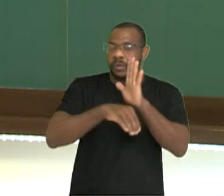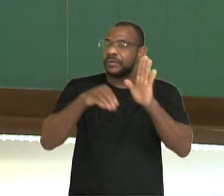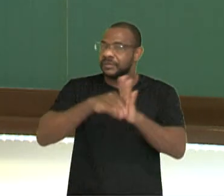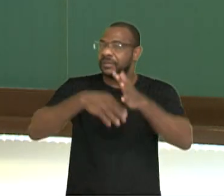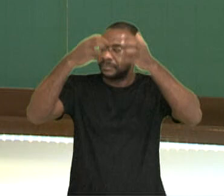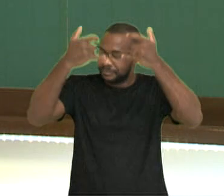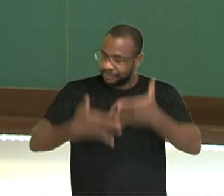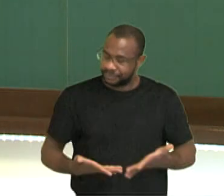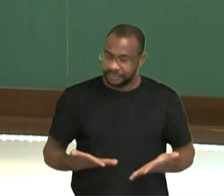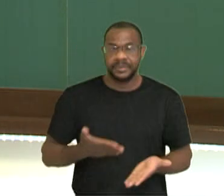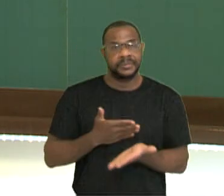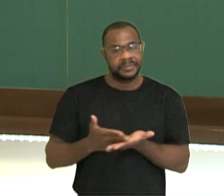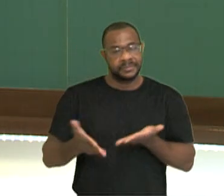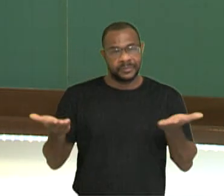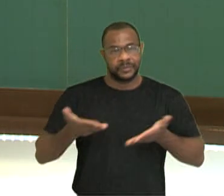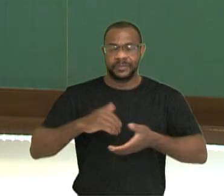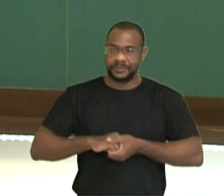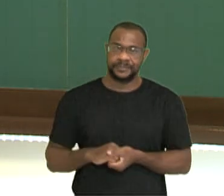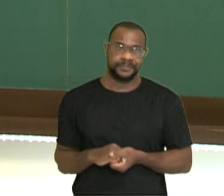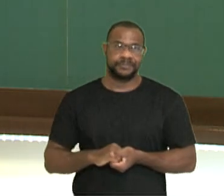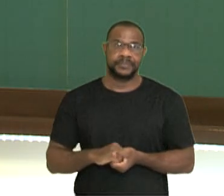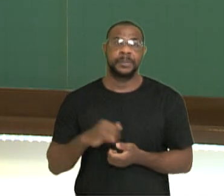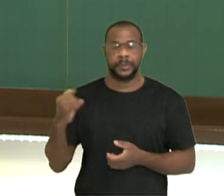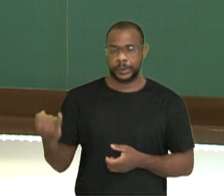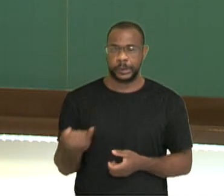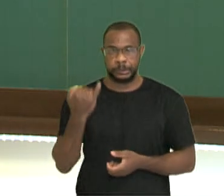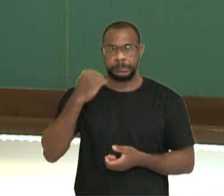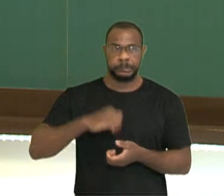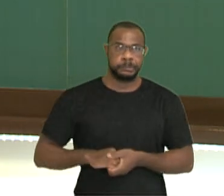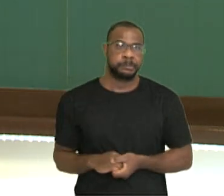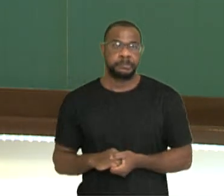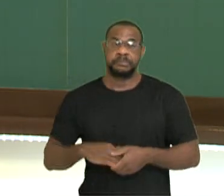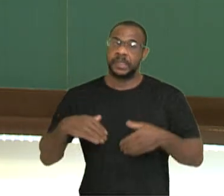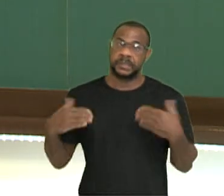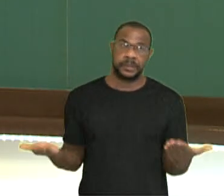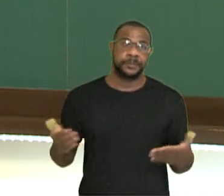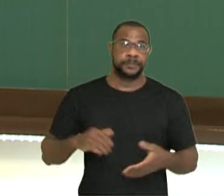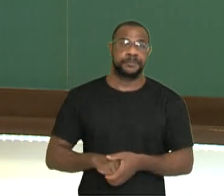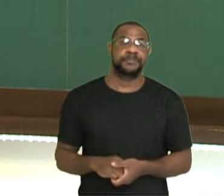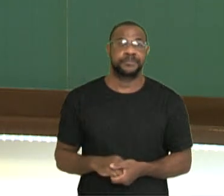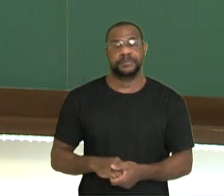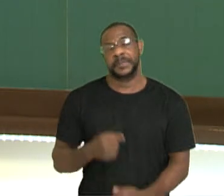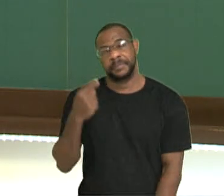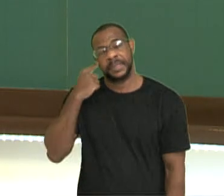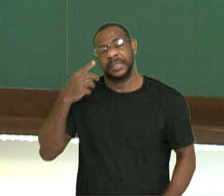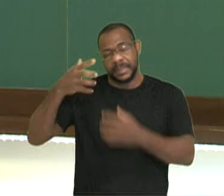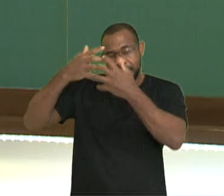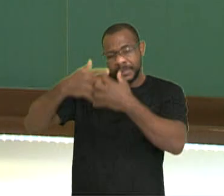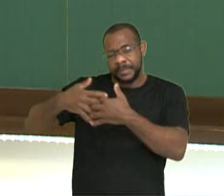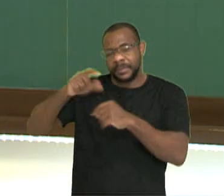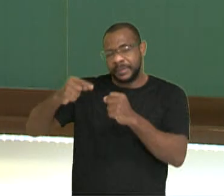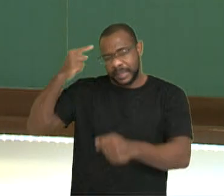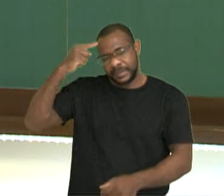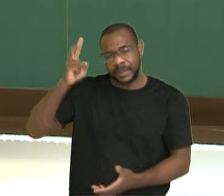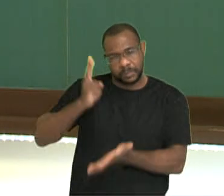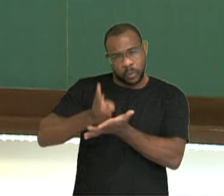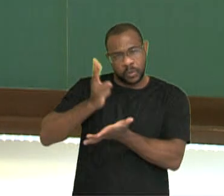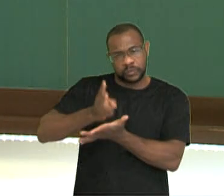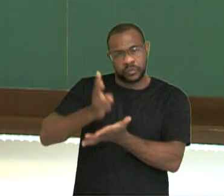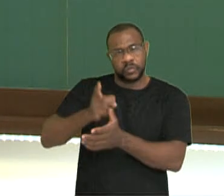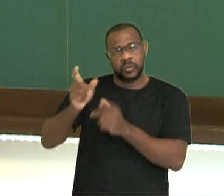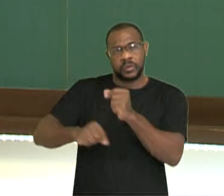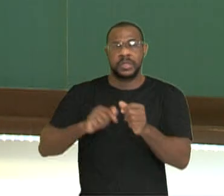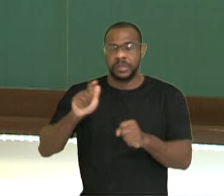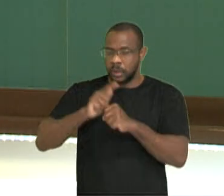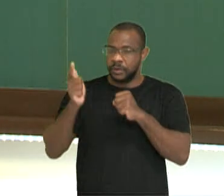trabalhamos no início da aula, mas é extremamente importante essa análise. E aí vamos pensar ainda dentro dessa ideia que a